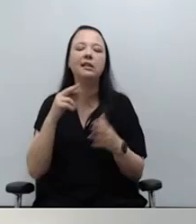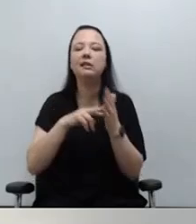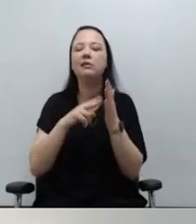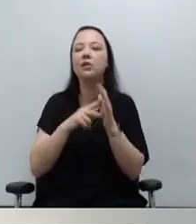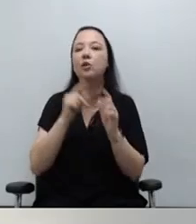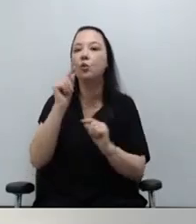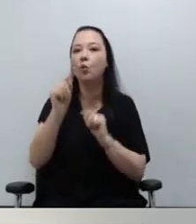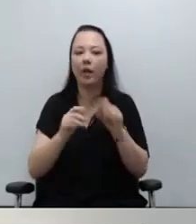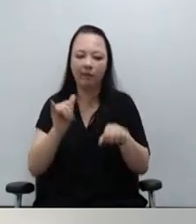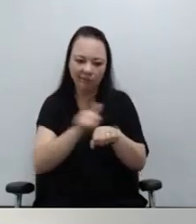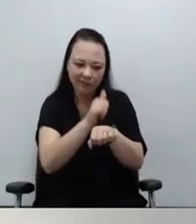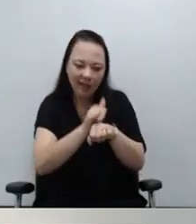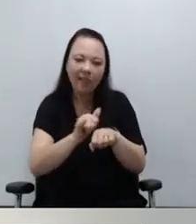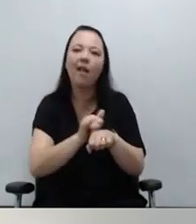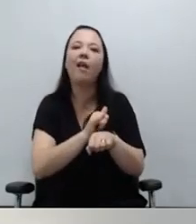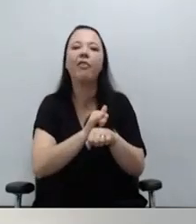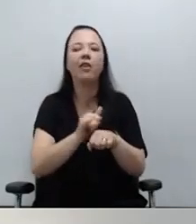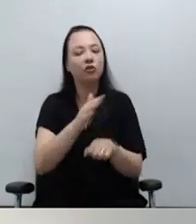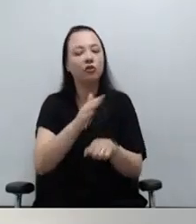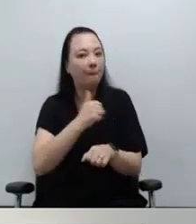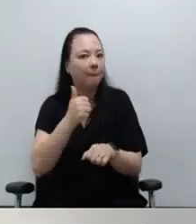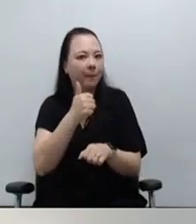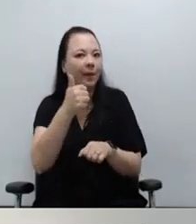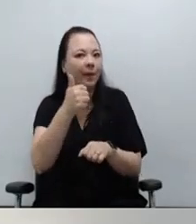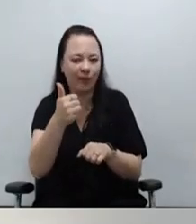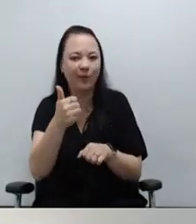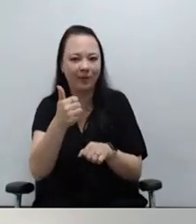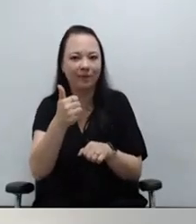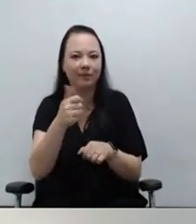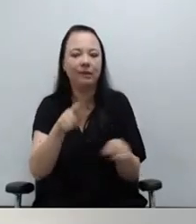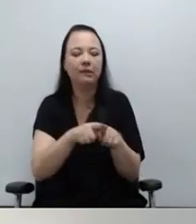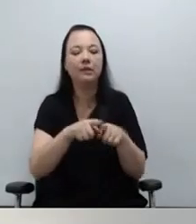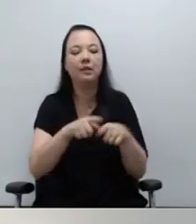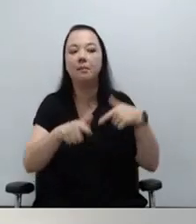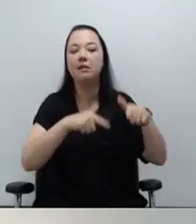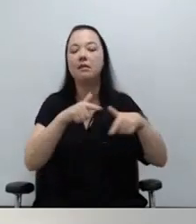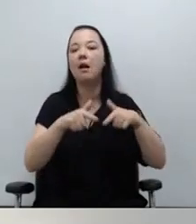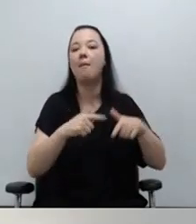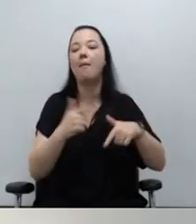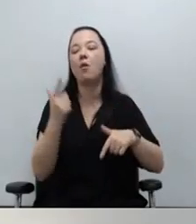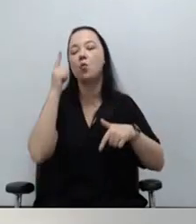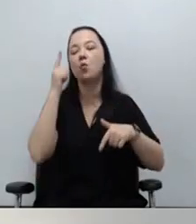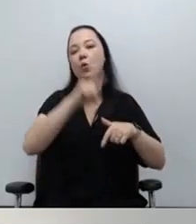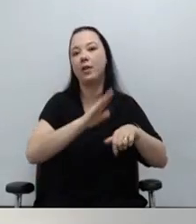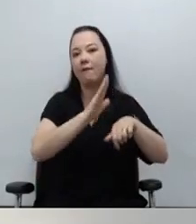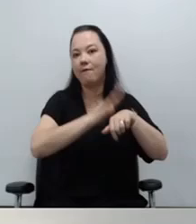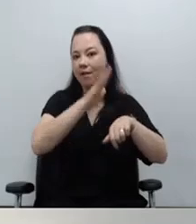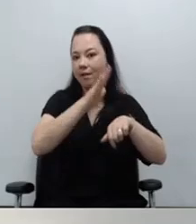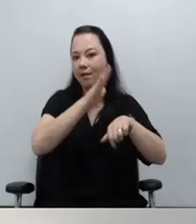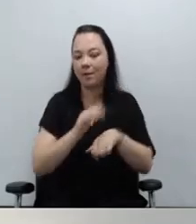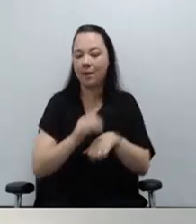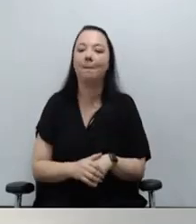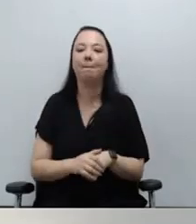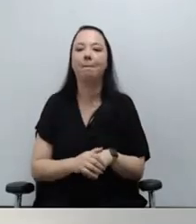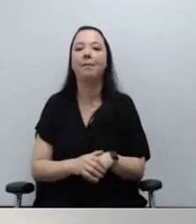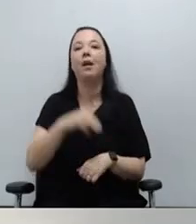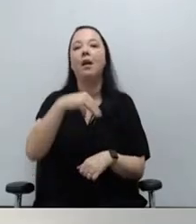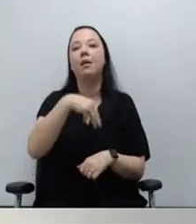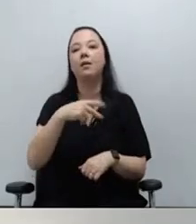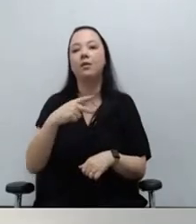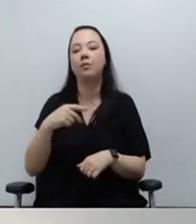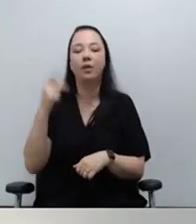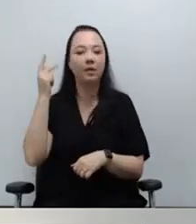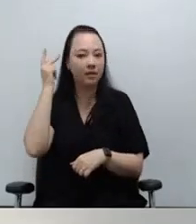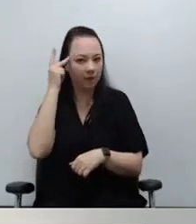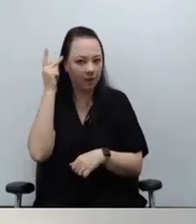melhores estratégias de atuação e de capacitação para tais trabalhos. A Defensoria Pública do Estado de São Paulo mostrou que faz a diferença.